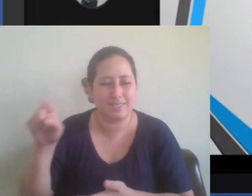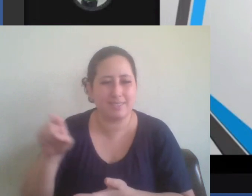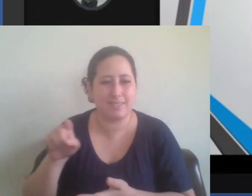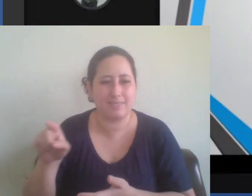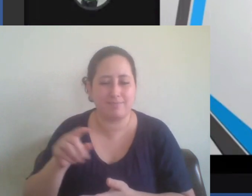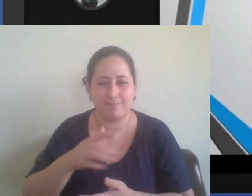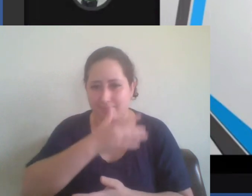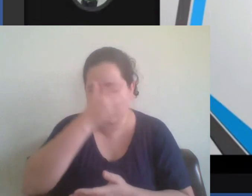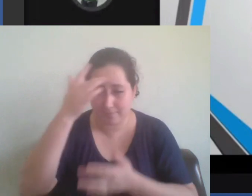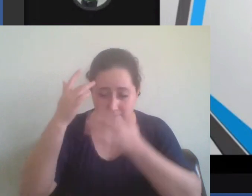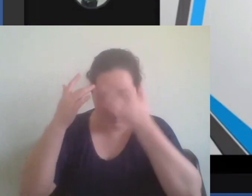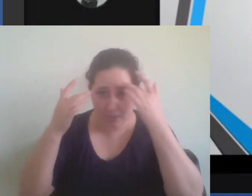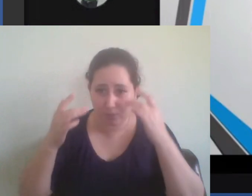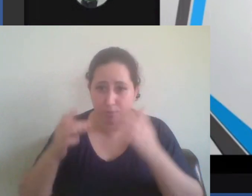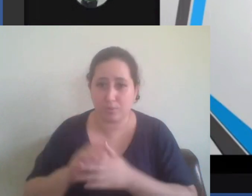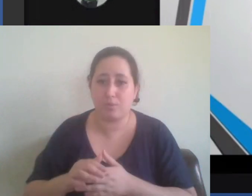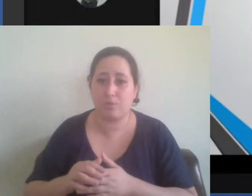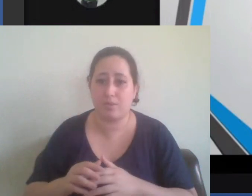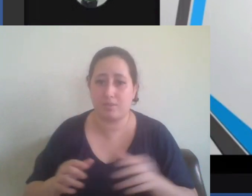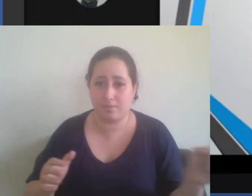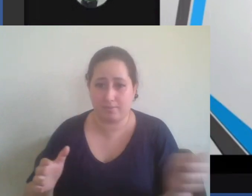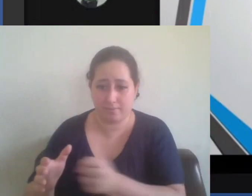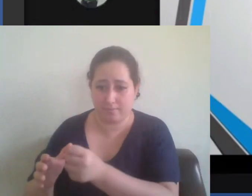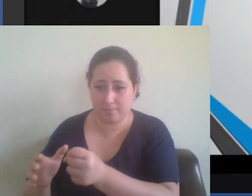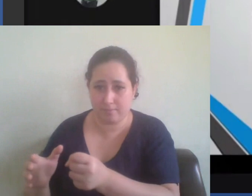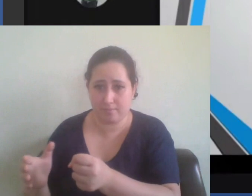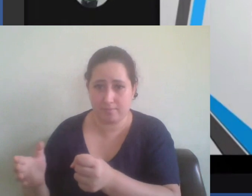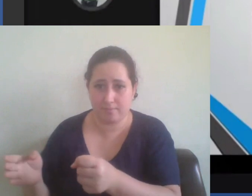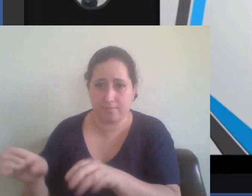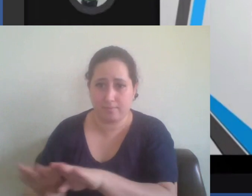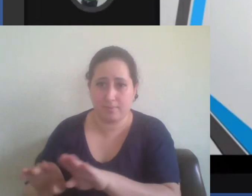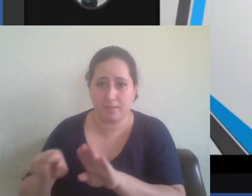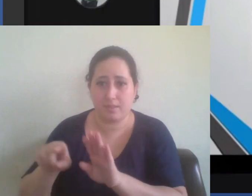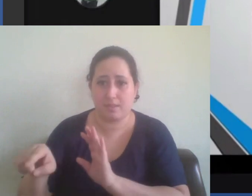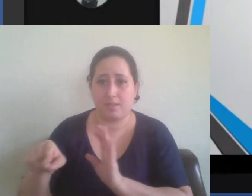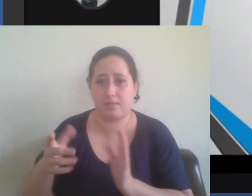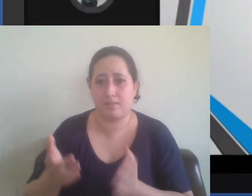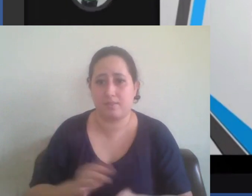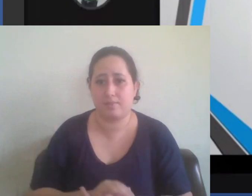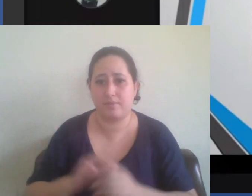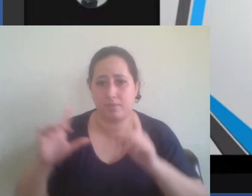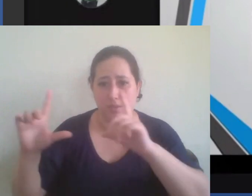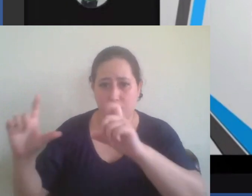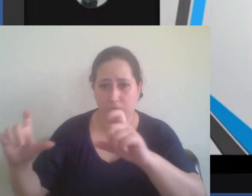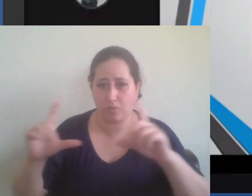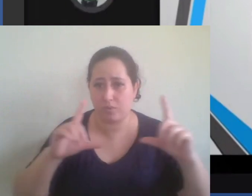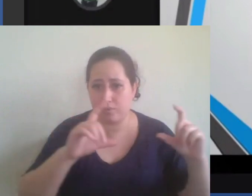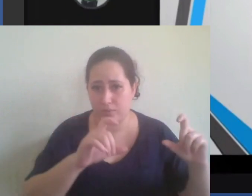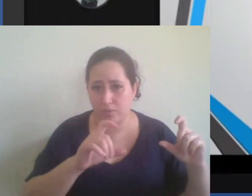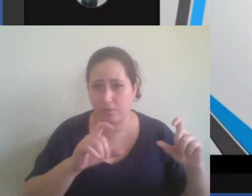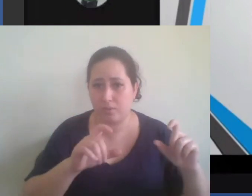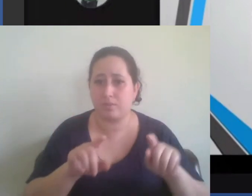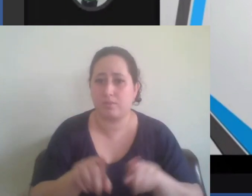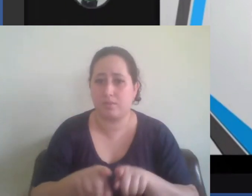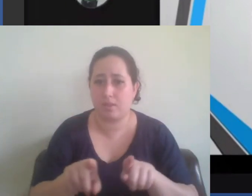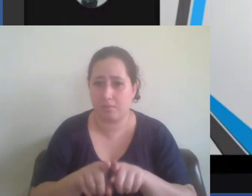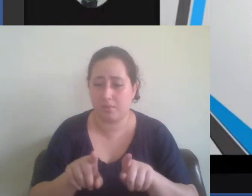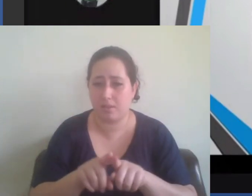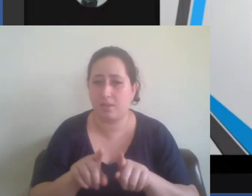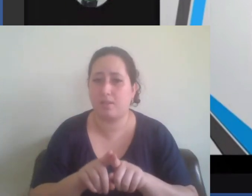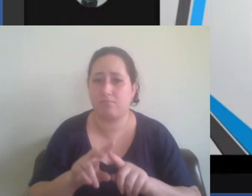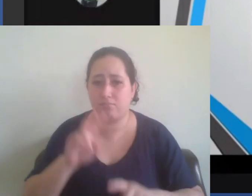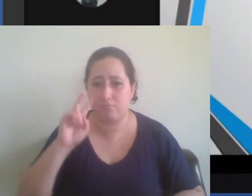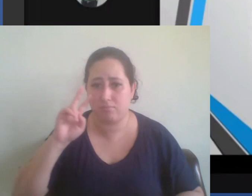as pessoas que ali foram encerradas essas fotos também são disponíveis não